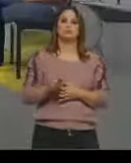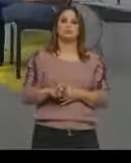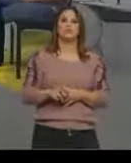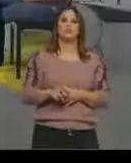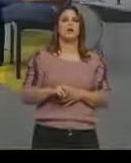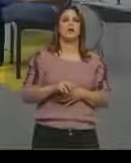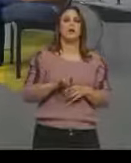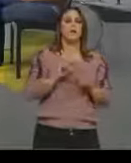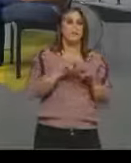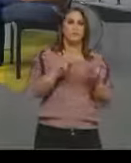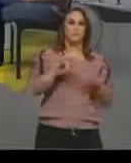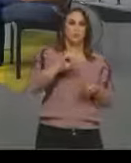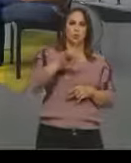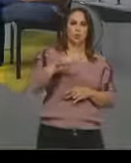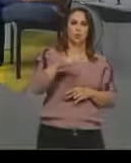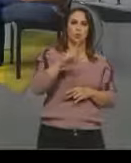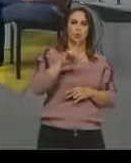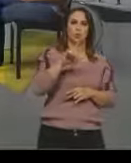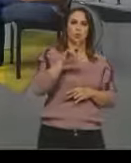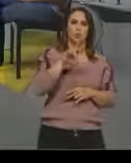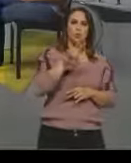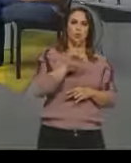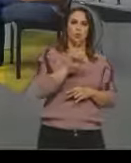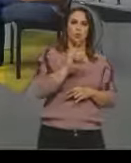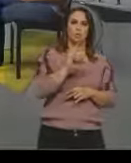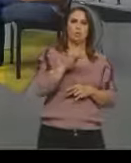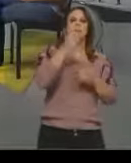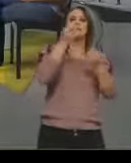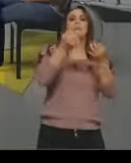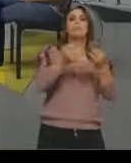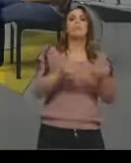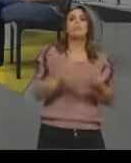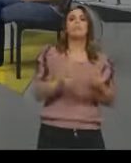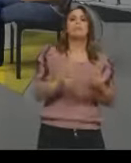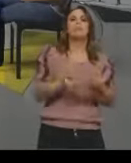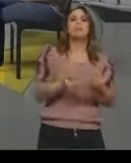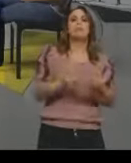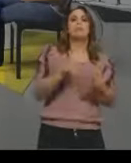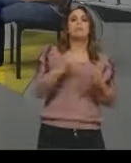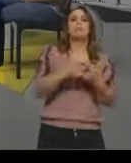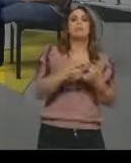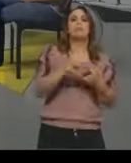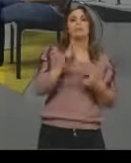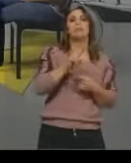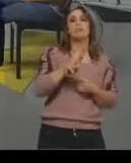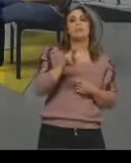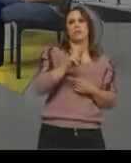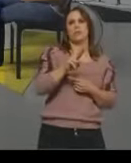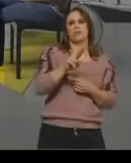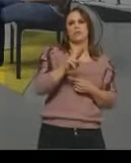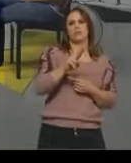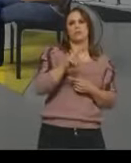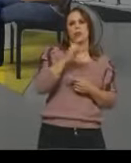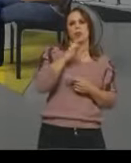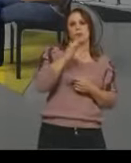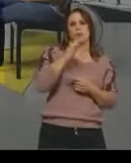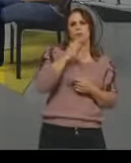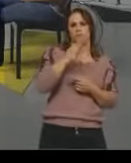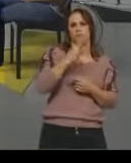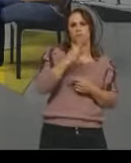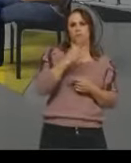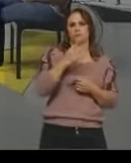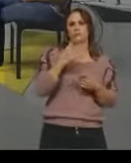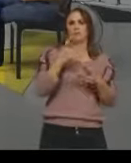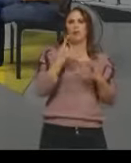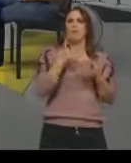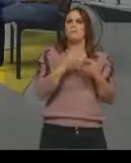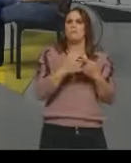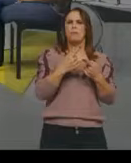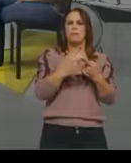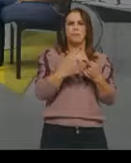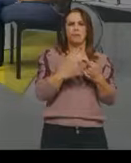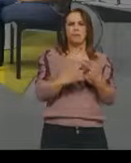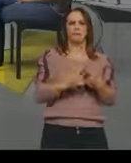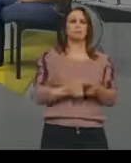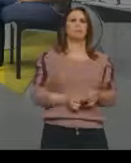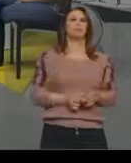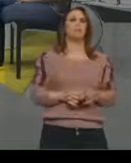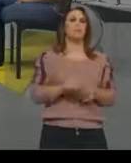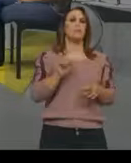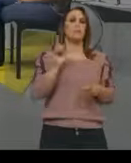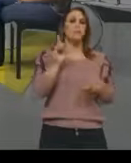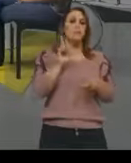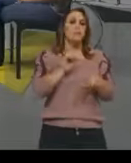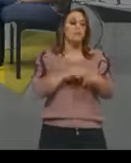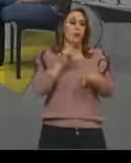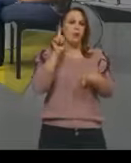corante ele é para permitir que você ao incidir uma radiação ultravioleta sobre aquela amostra